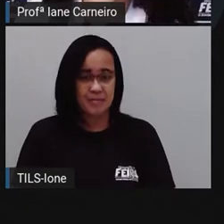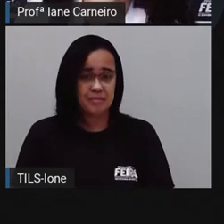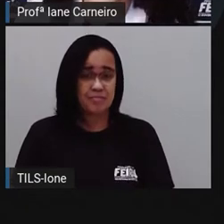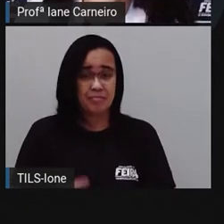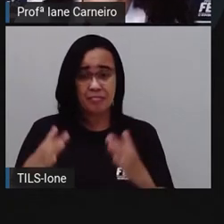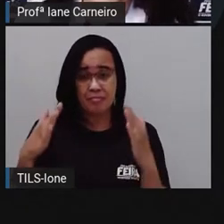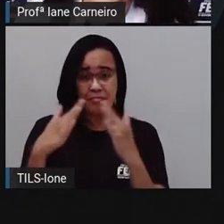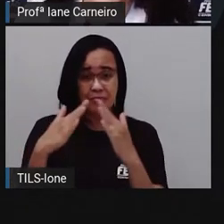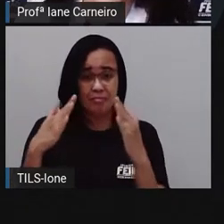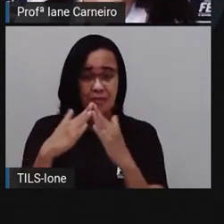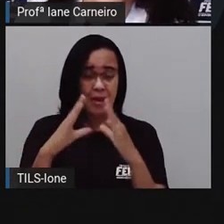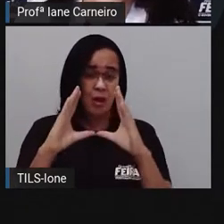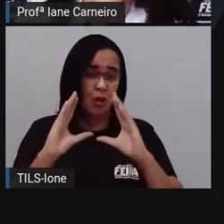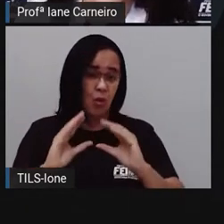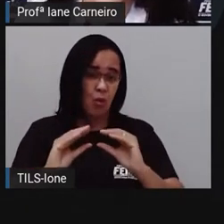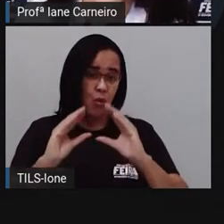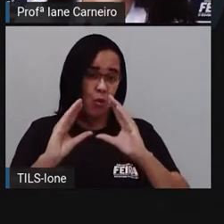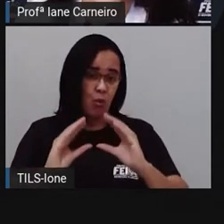Casa fofa.